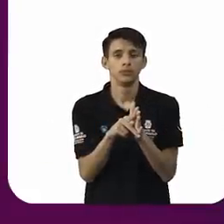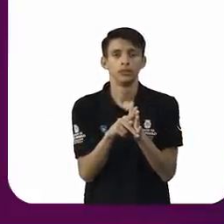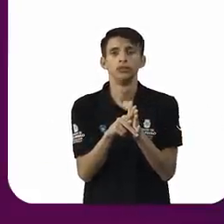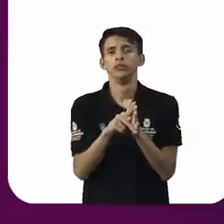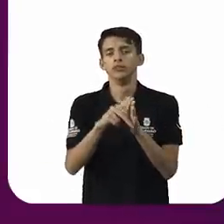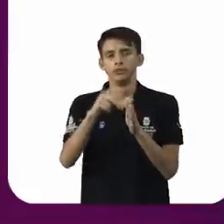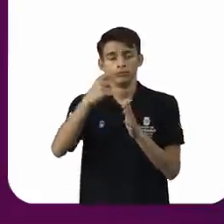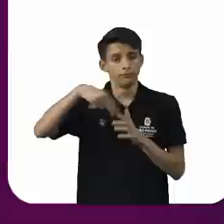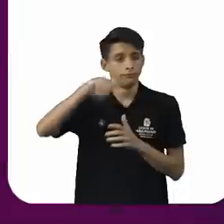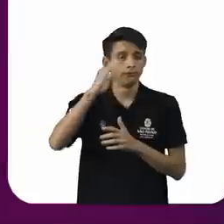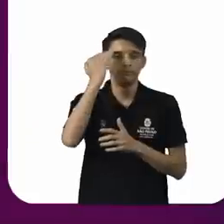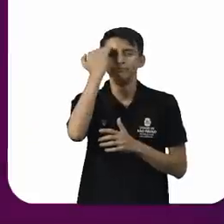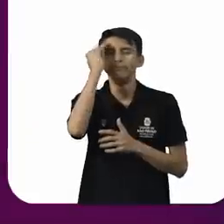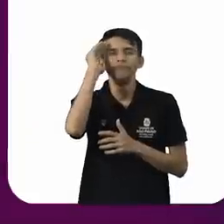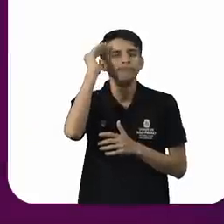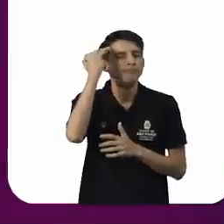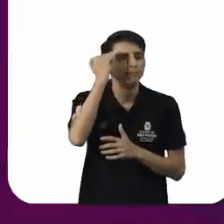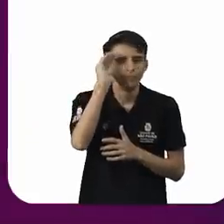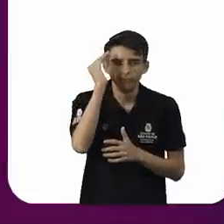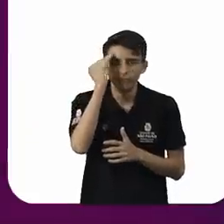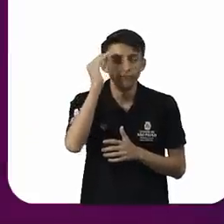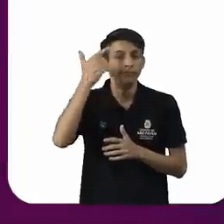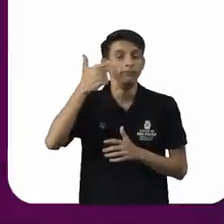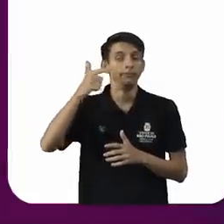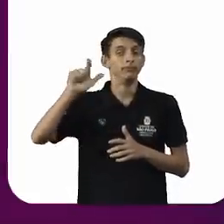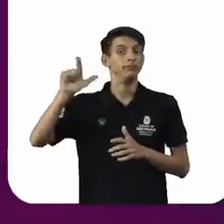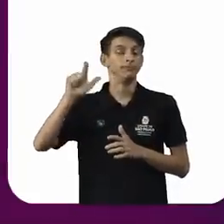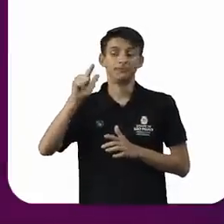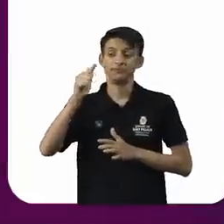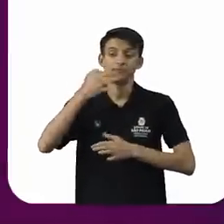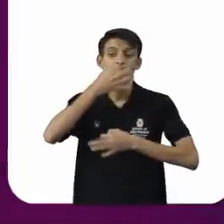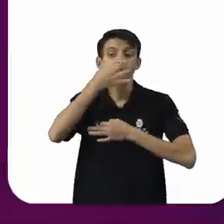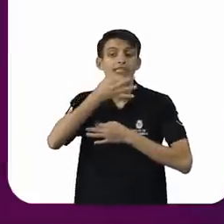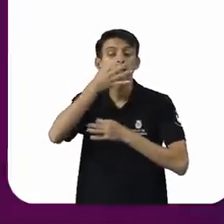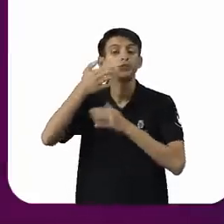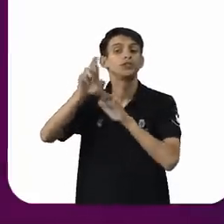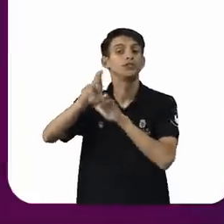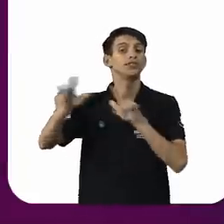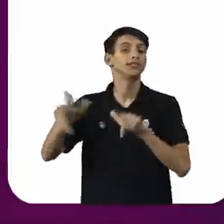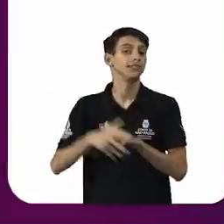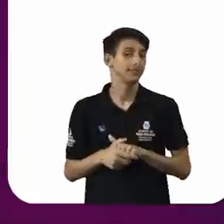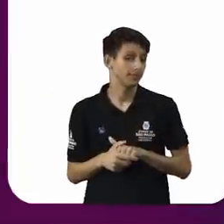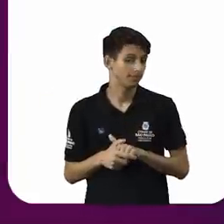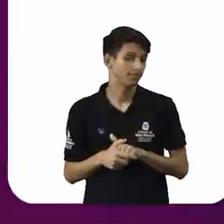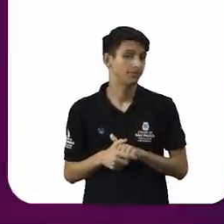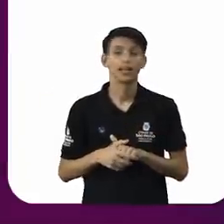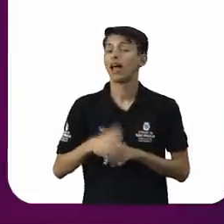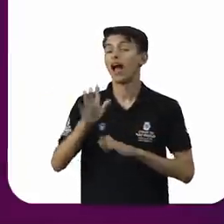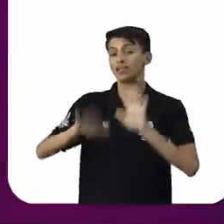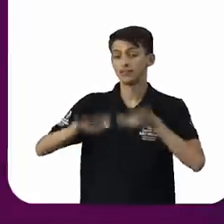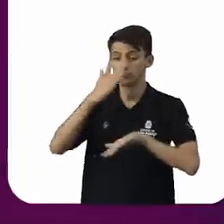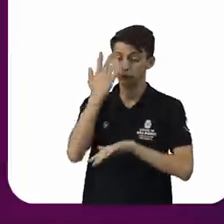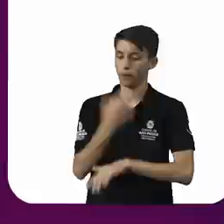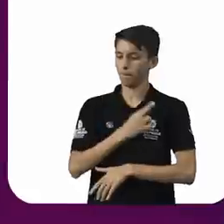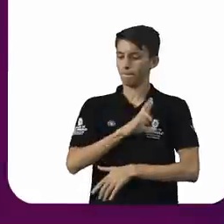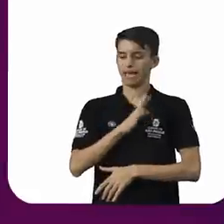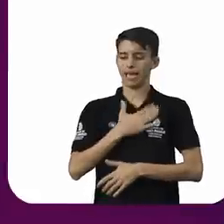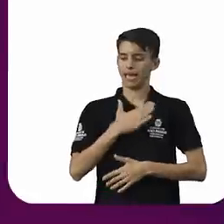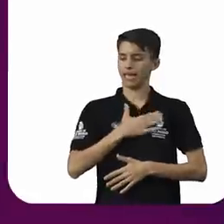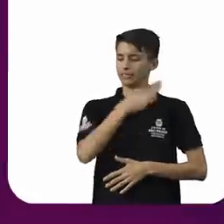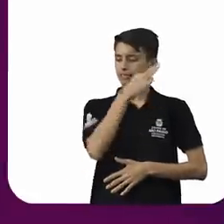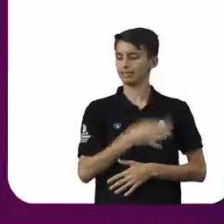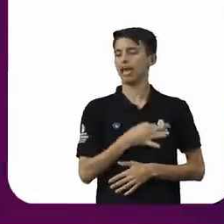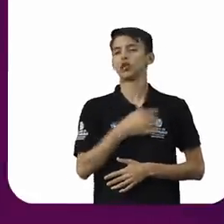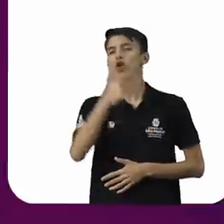não entender outras possibilidades de crença como legítimas, como regulares,